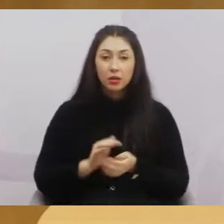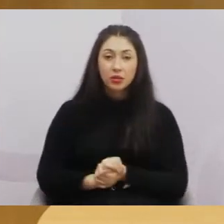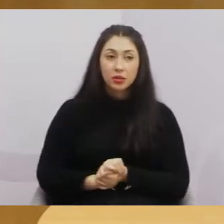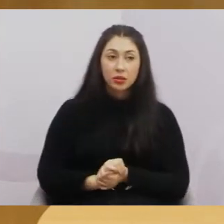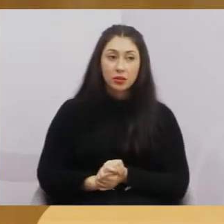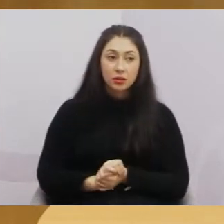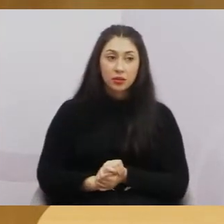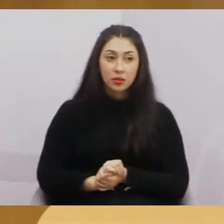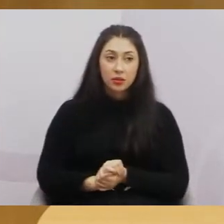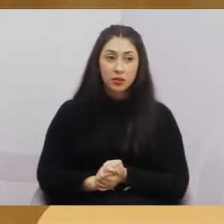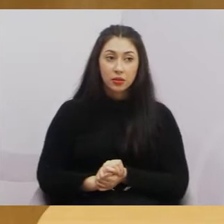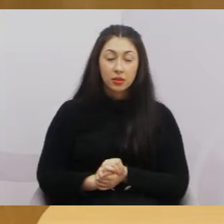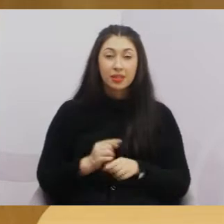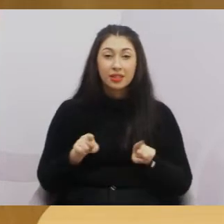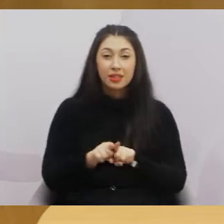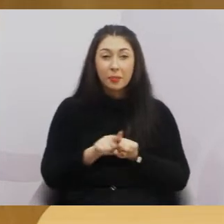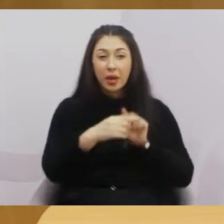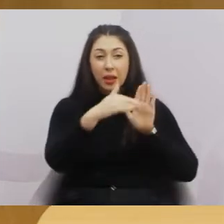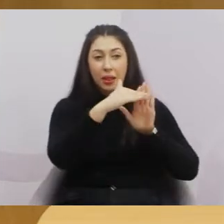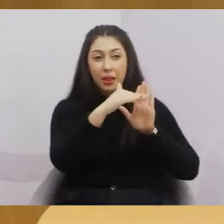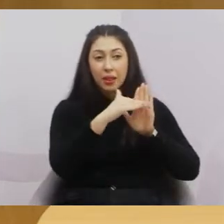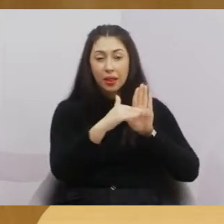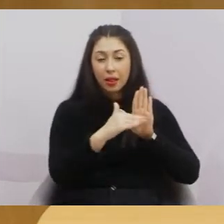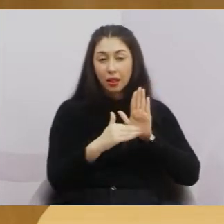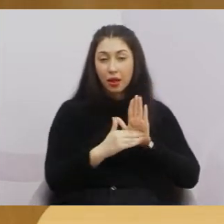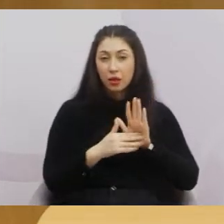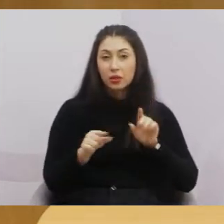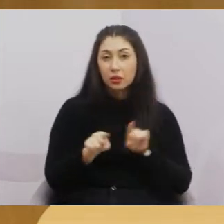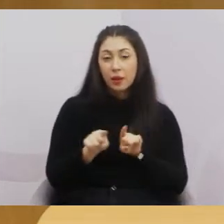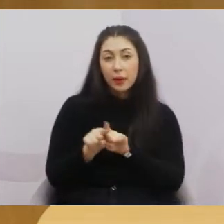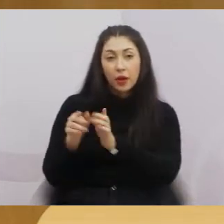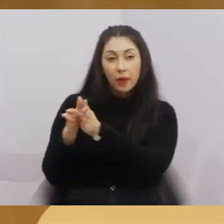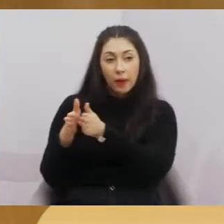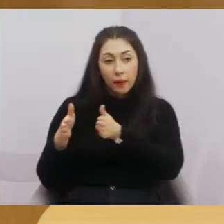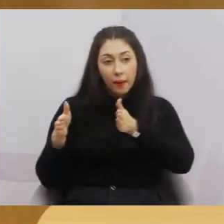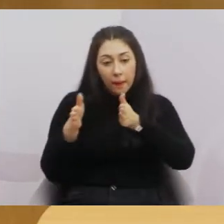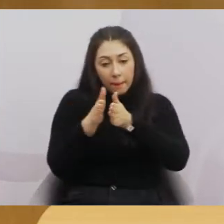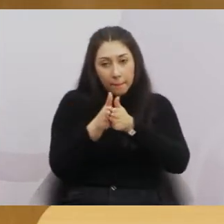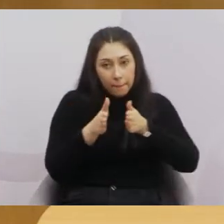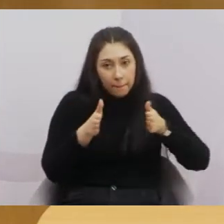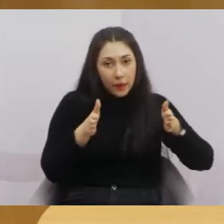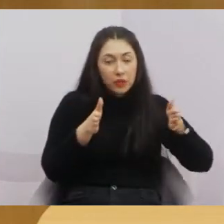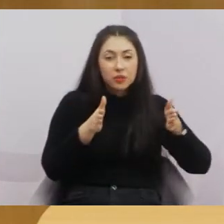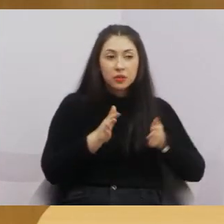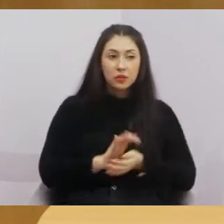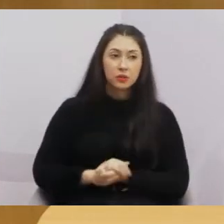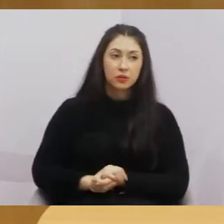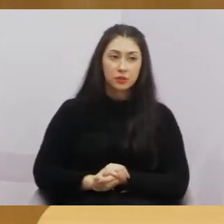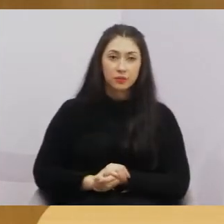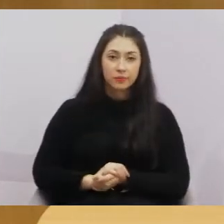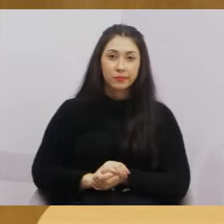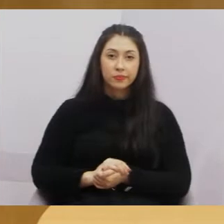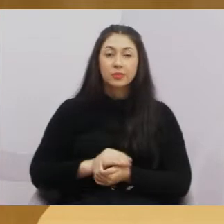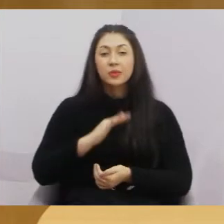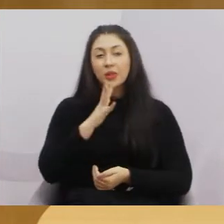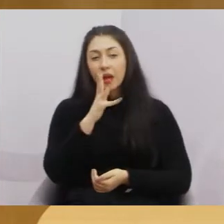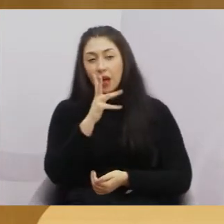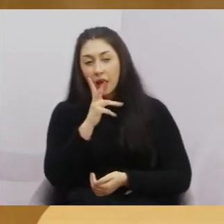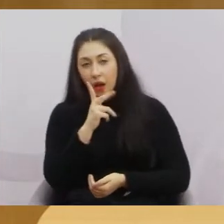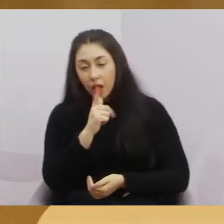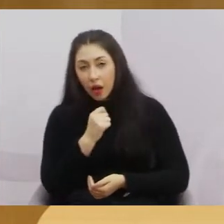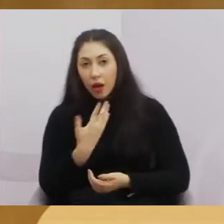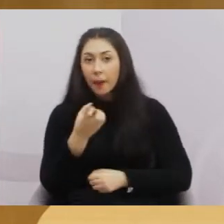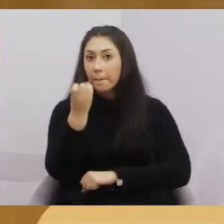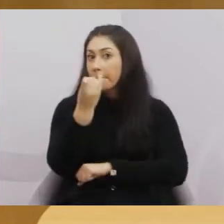dadas as pautas tratadas e as fases que as compõem, estão se arrastando até altas